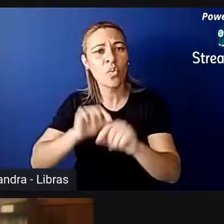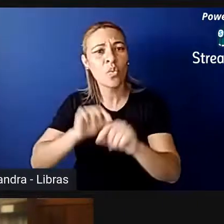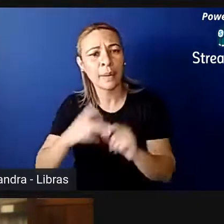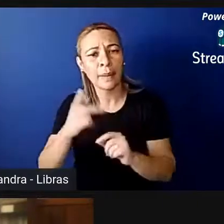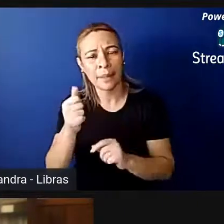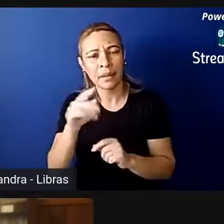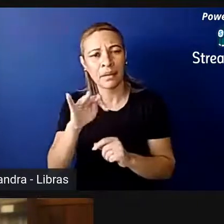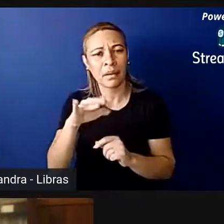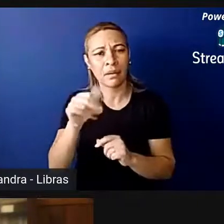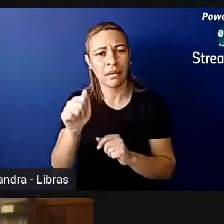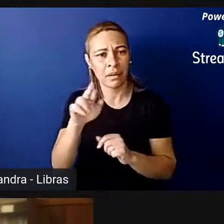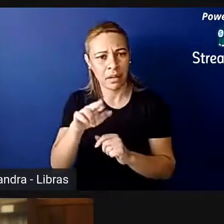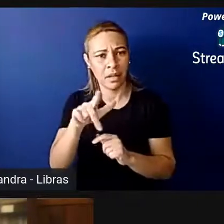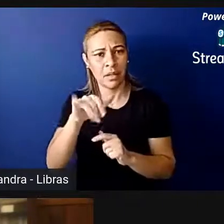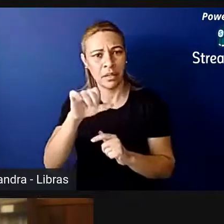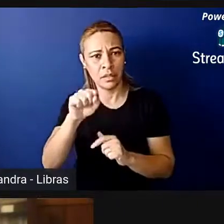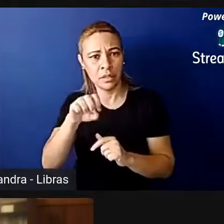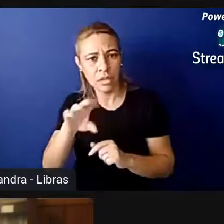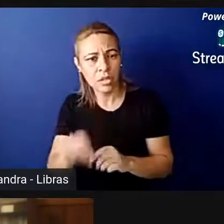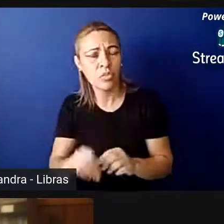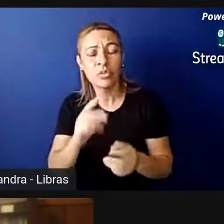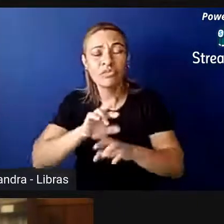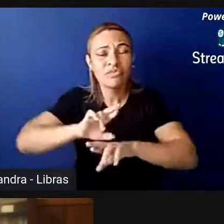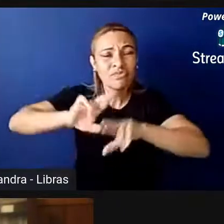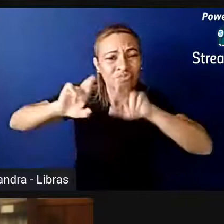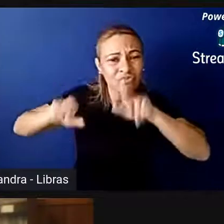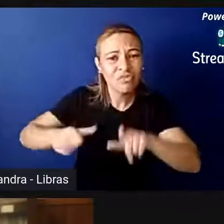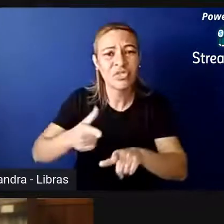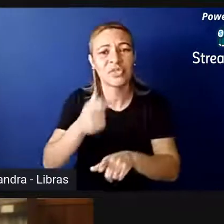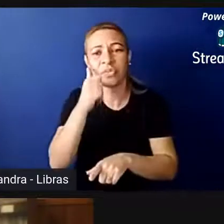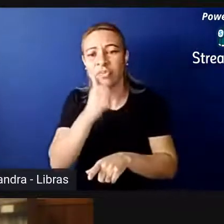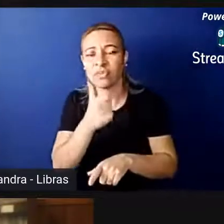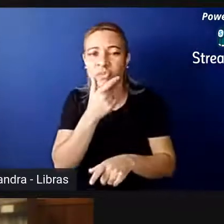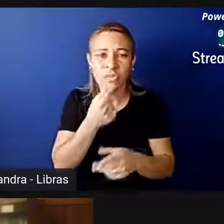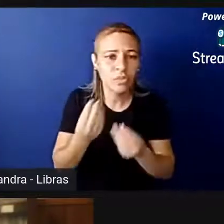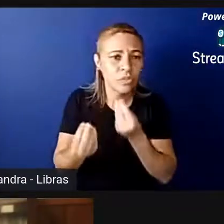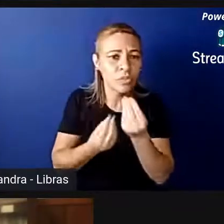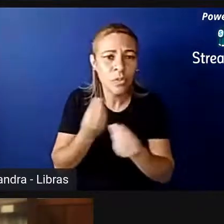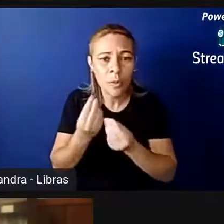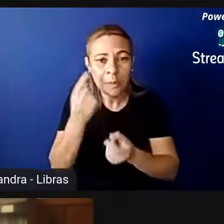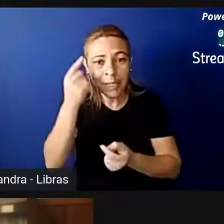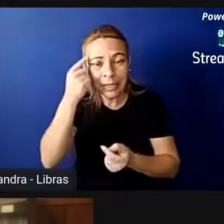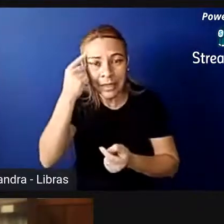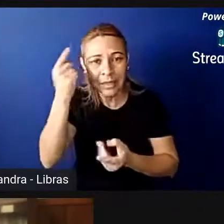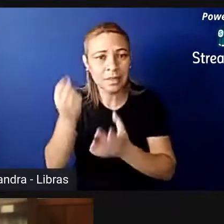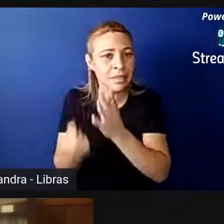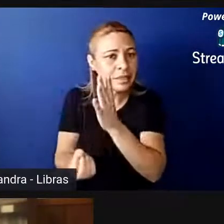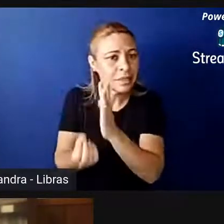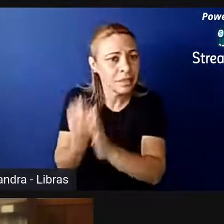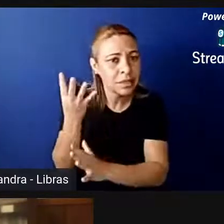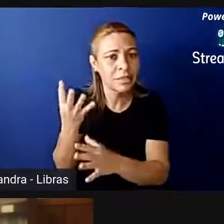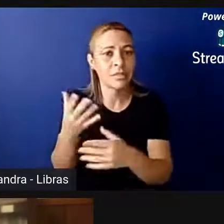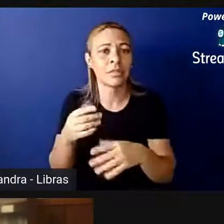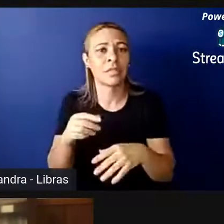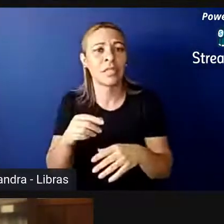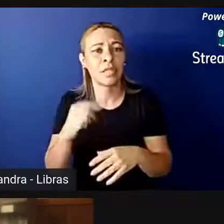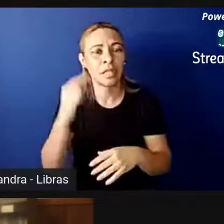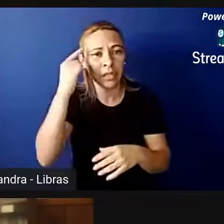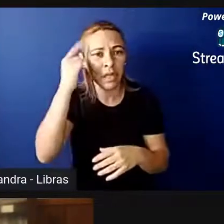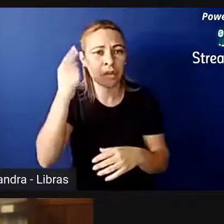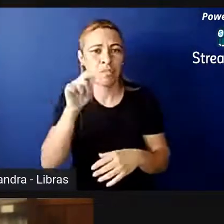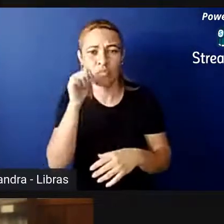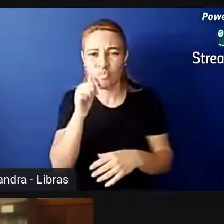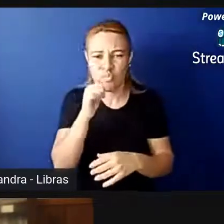efeitos, o que é estereótipo de gênero, como que essa ideia, os estereótipos, sendo essa ideia de que a mulher não